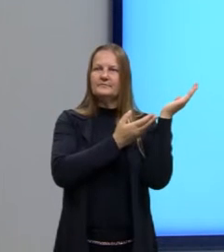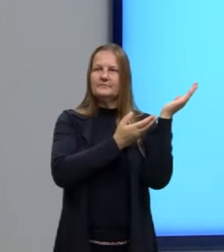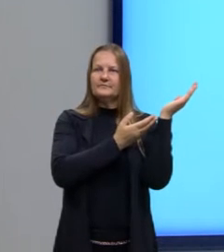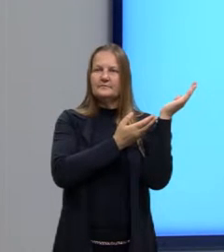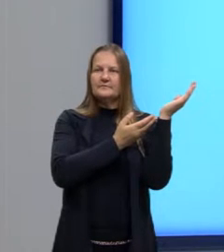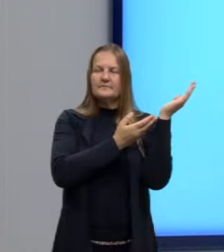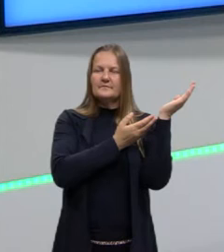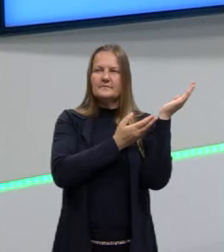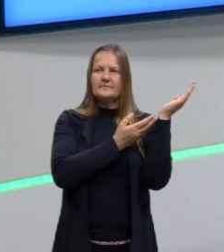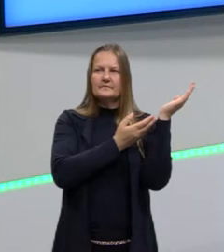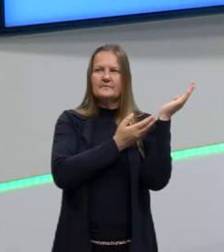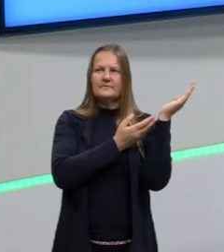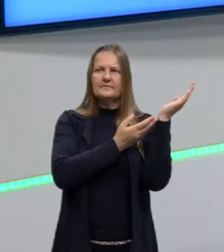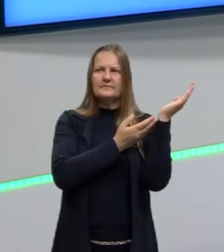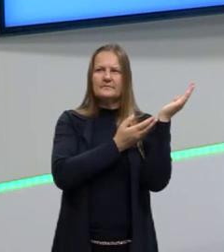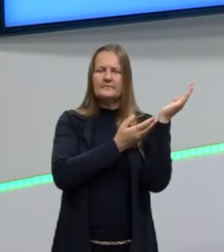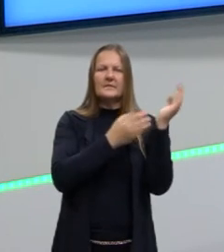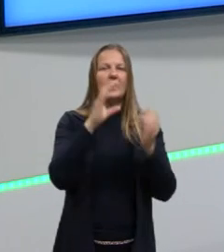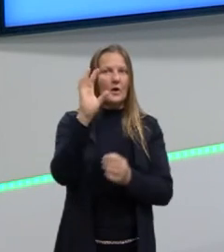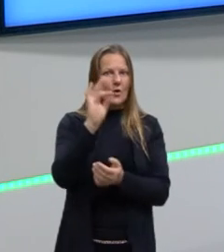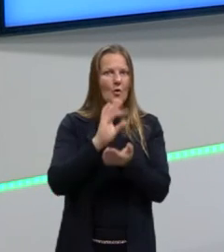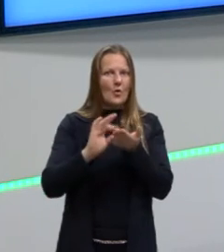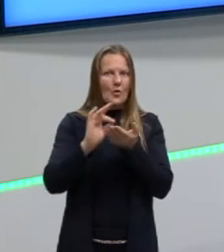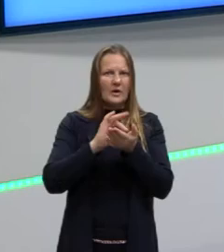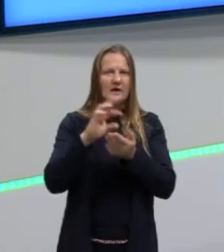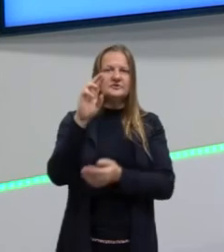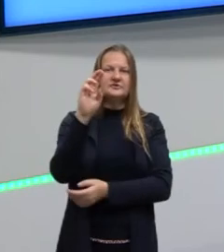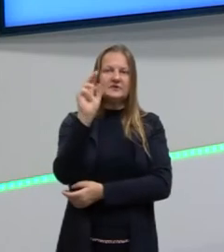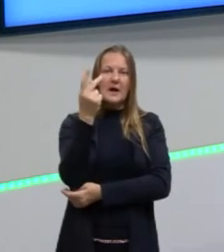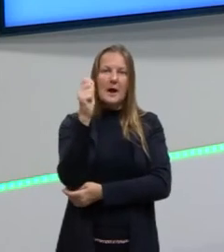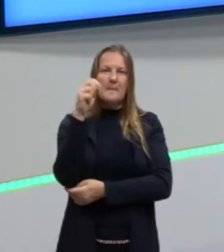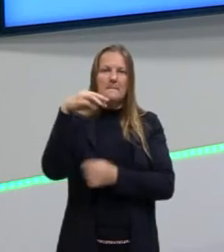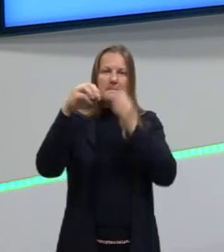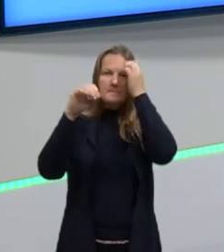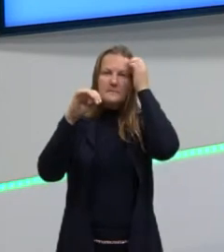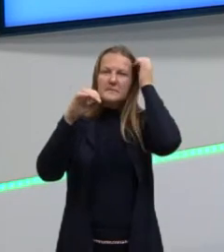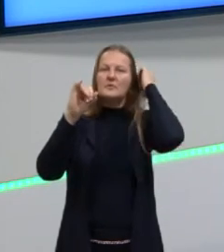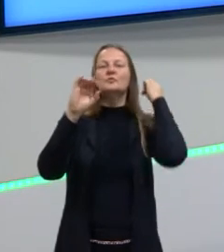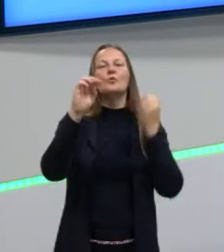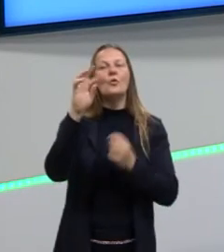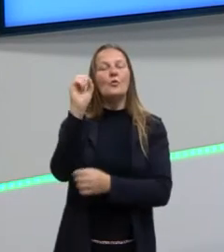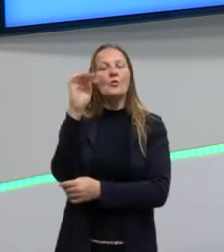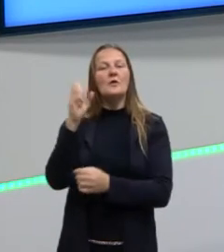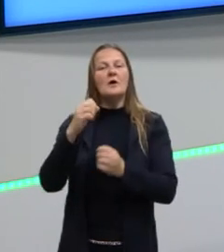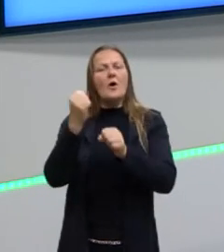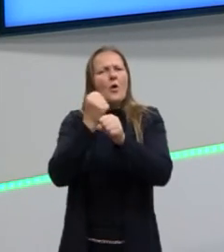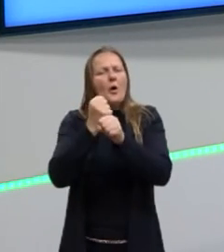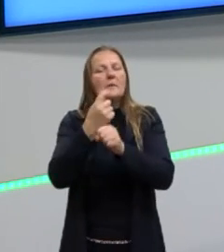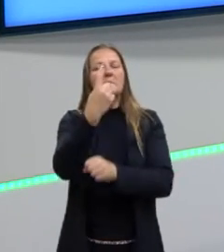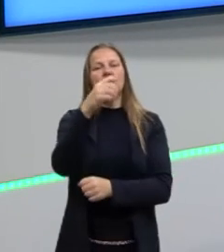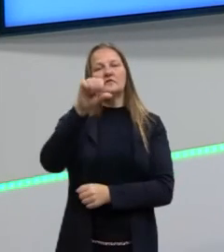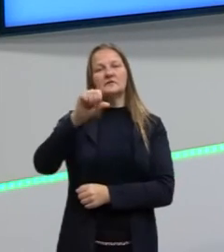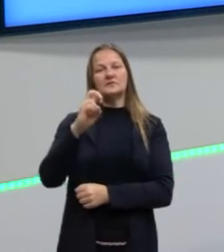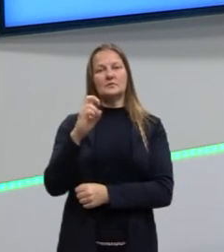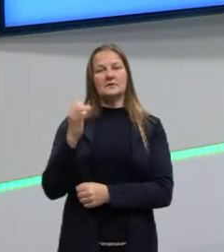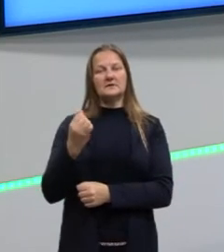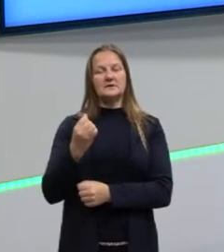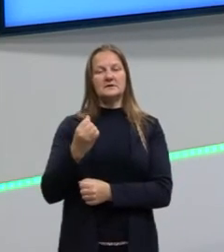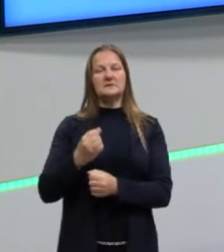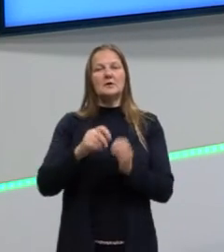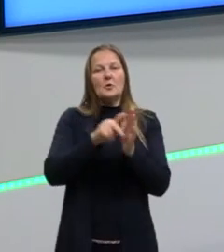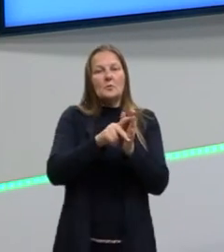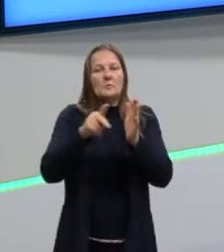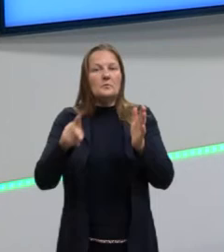a colagem do Richard Hamilton, ela é uma obra de 1956, do